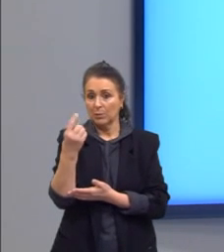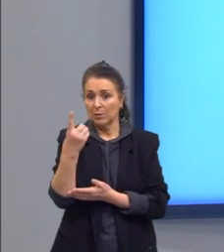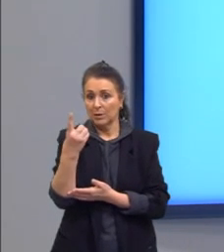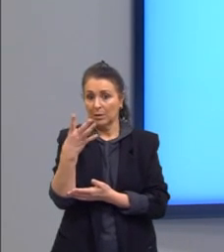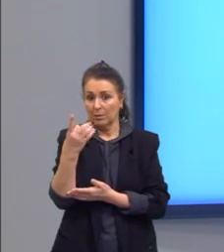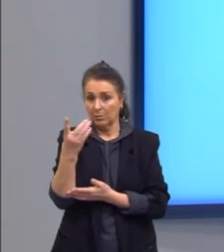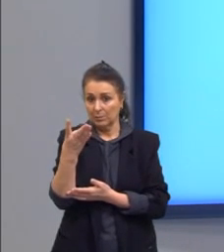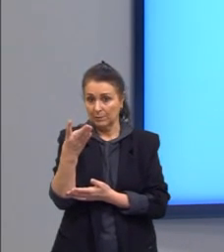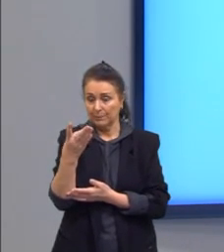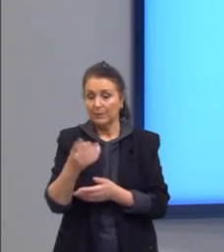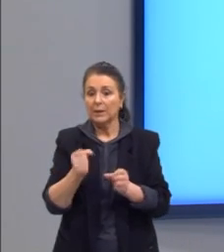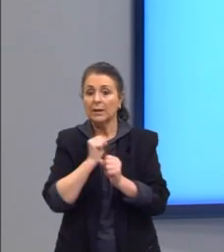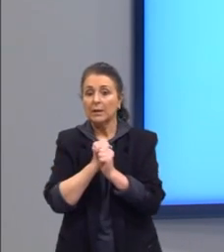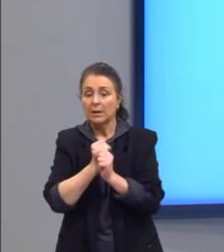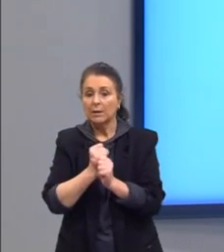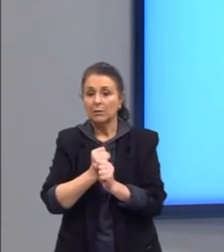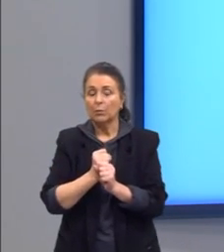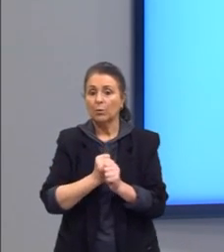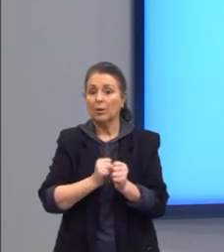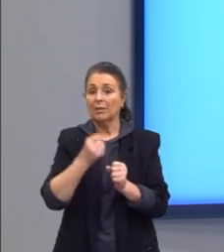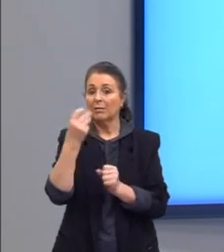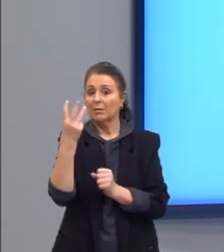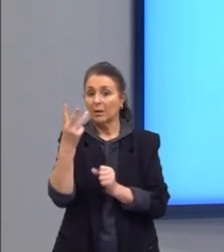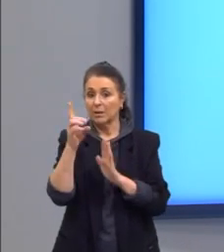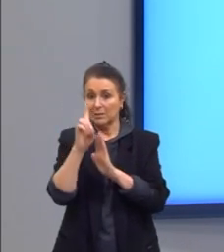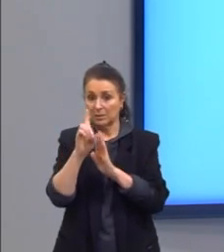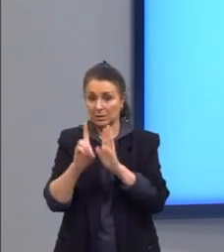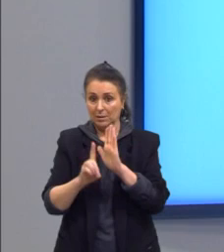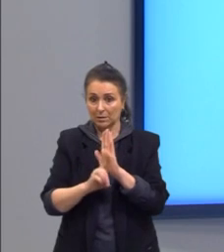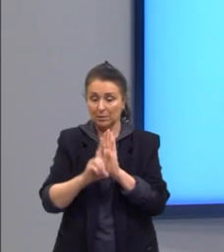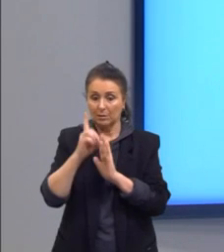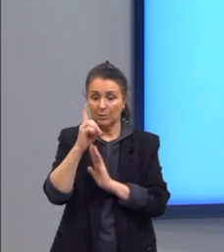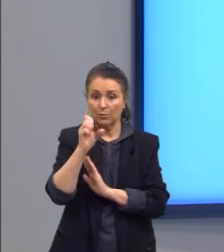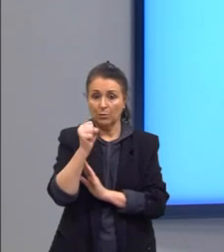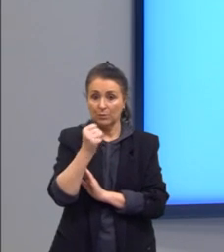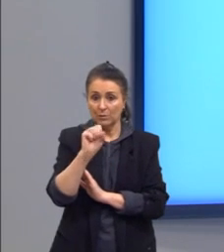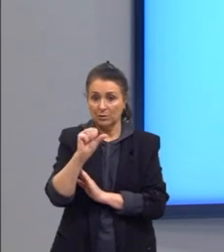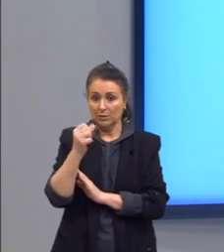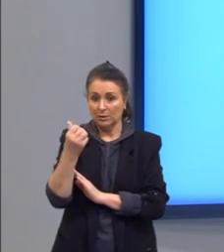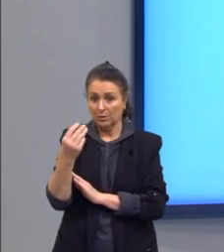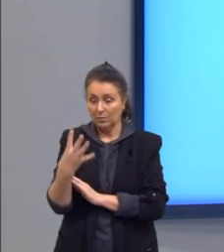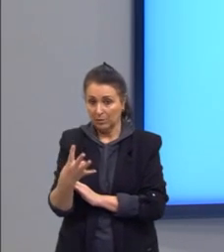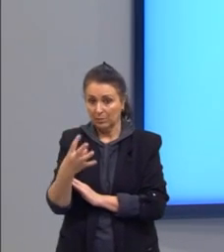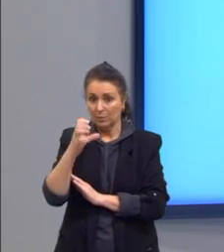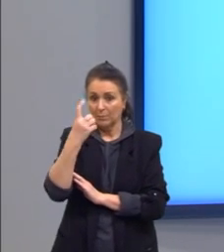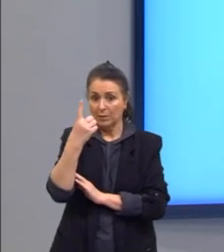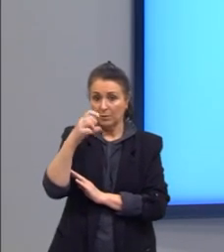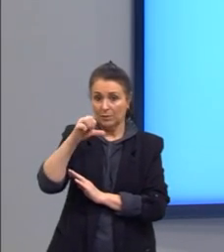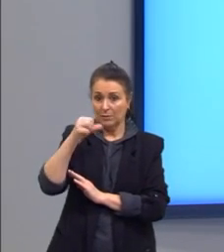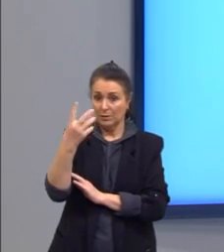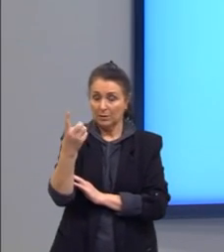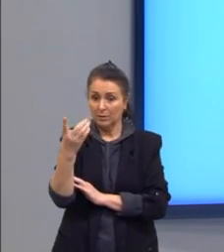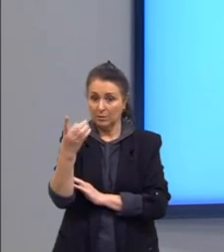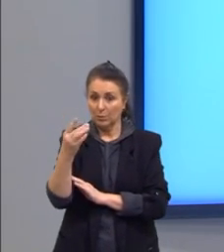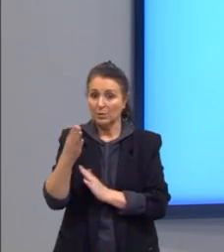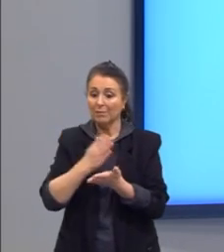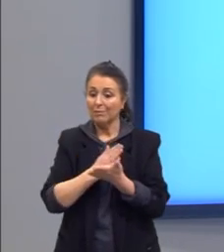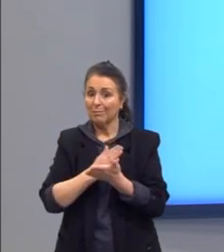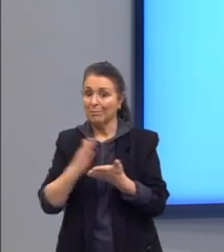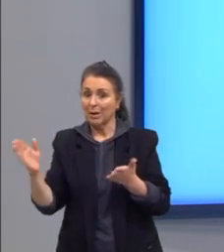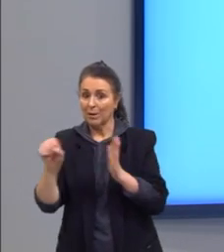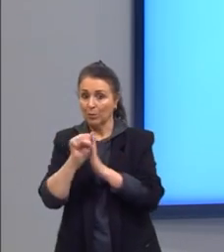Vamos ler essa aqui, então. Então, décadas, de 1884 a 1914, separam o século XIX,